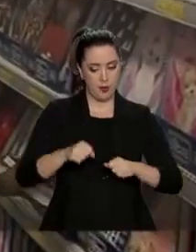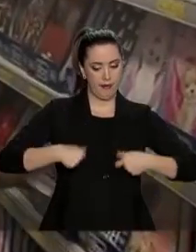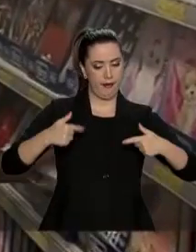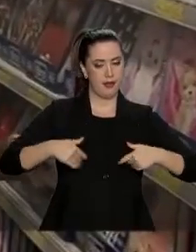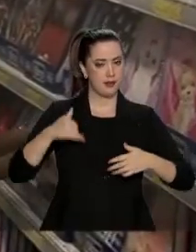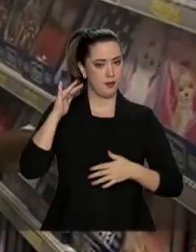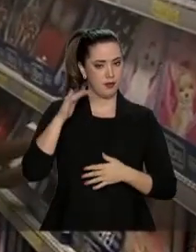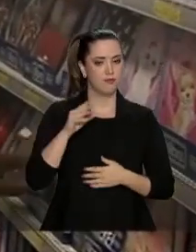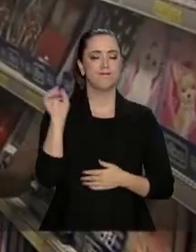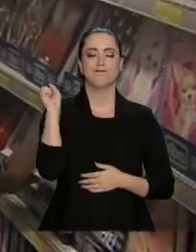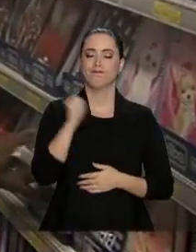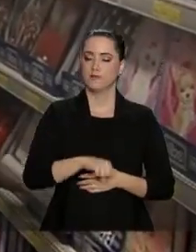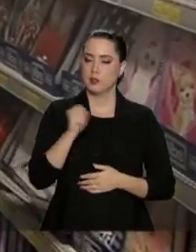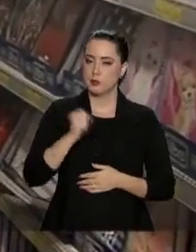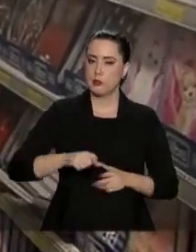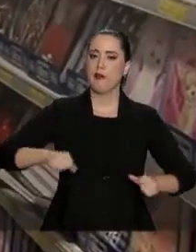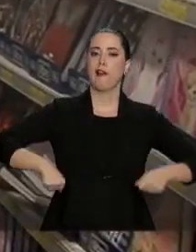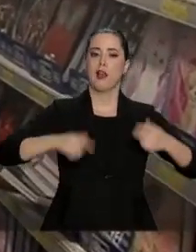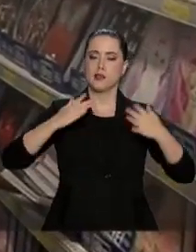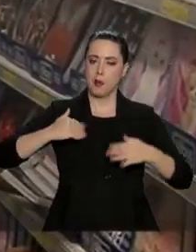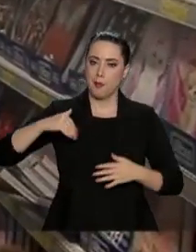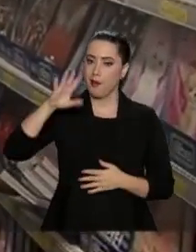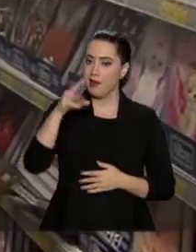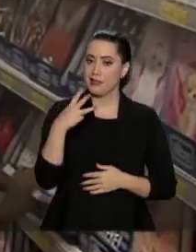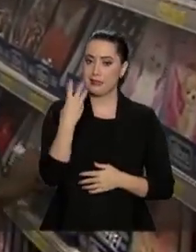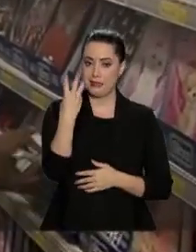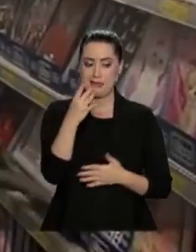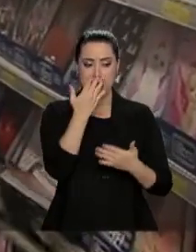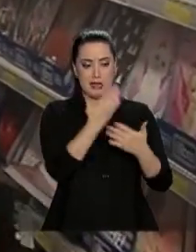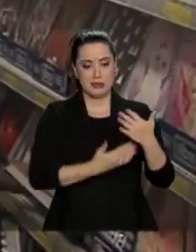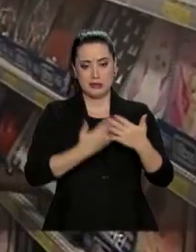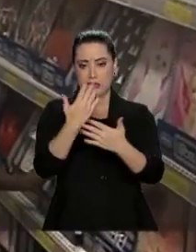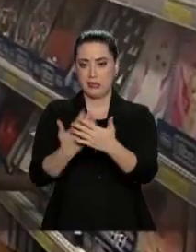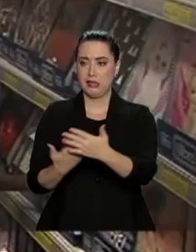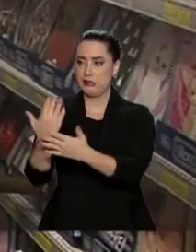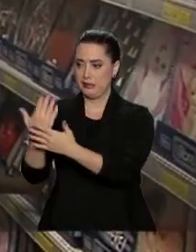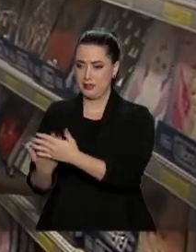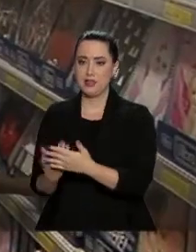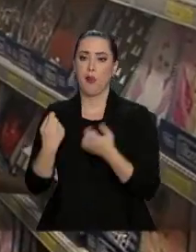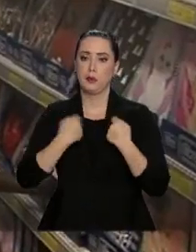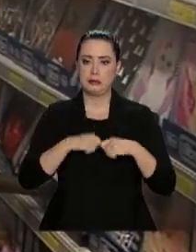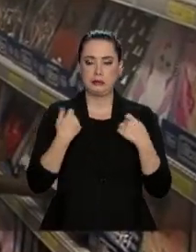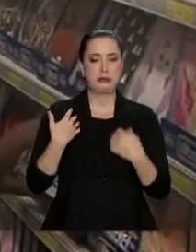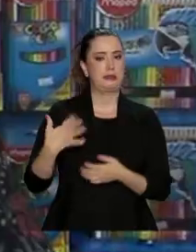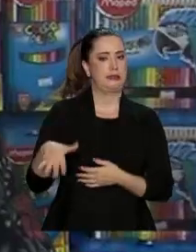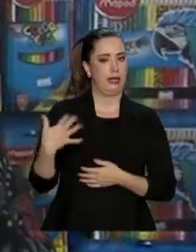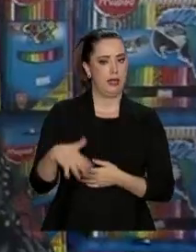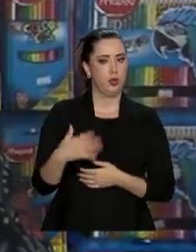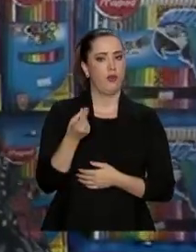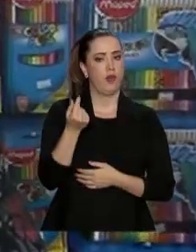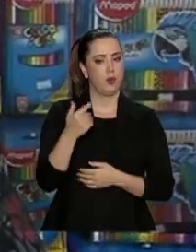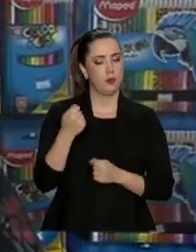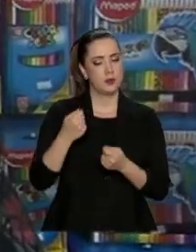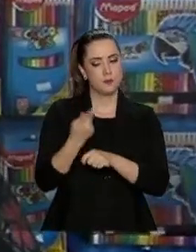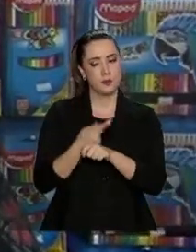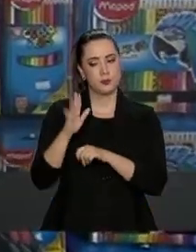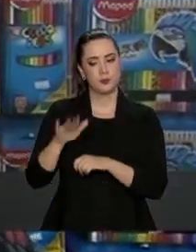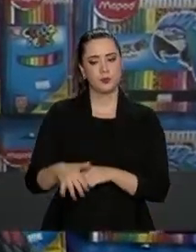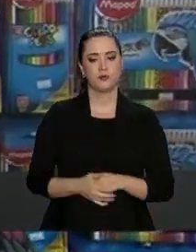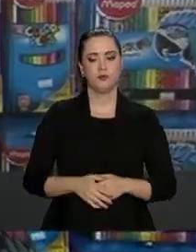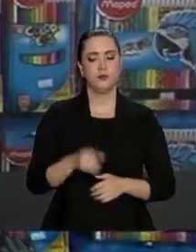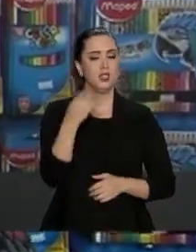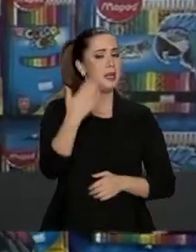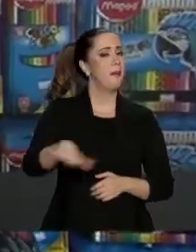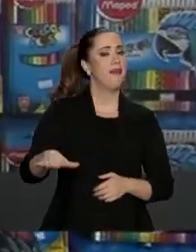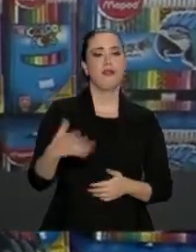mais. Com certeza. E muito, né? São três listas, então fica bem pesado. É metade do preço do que